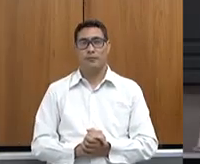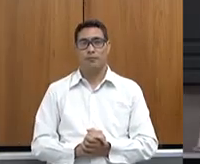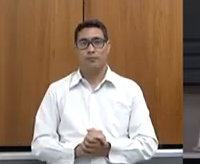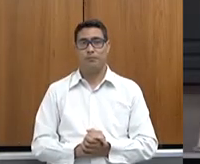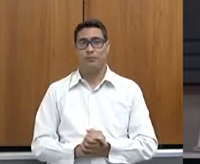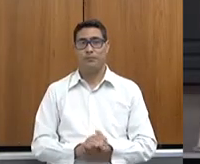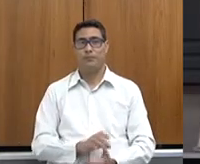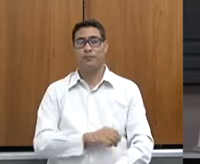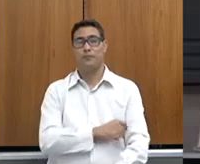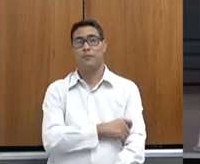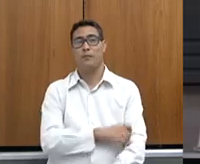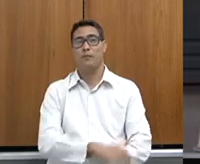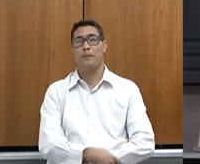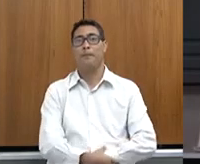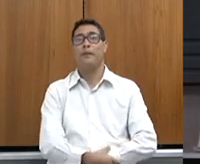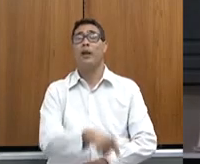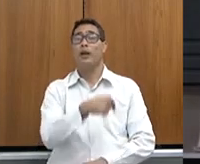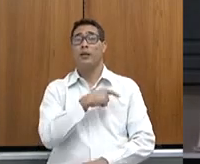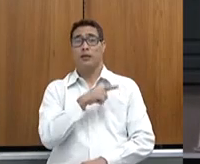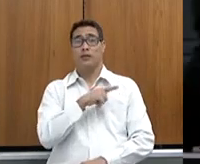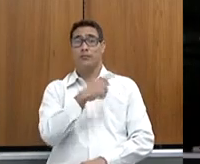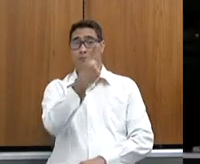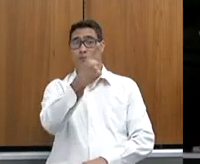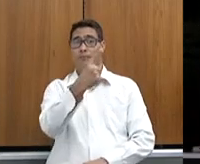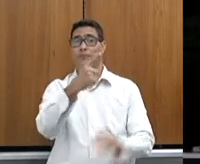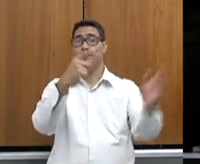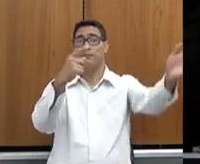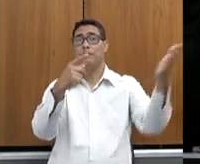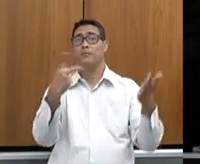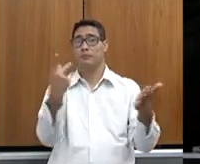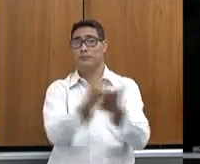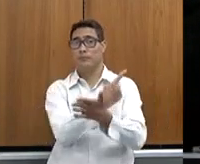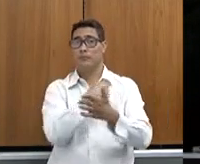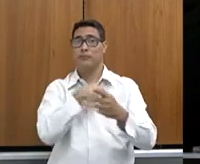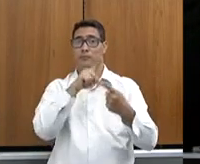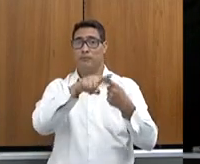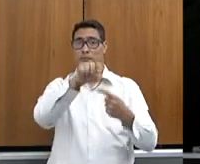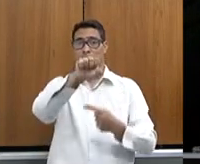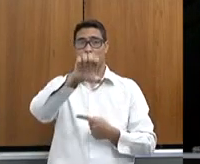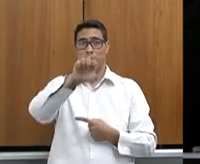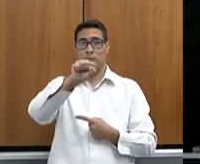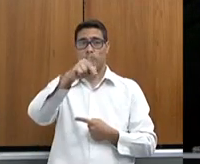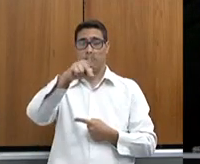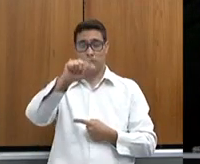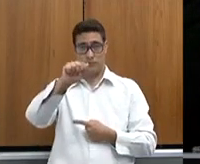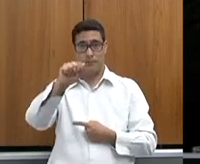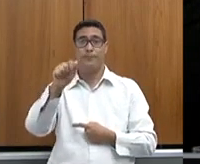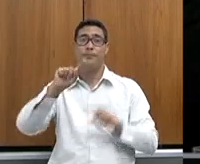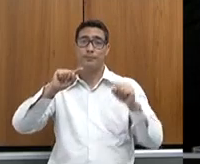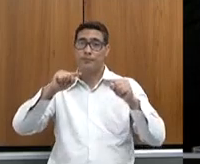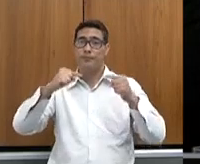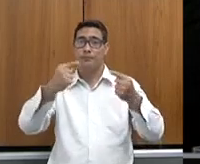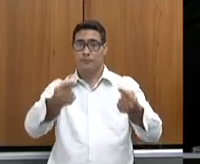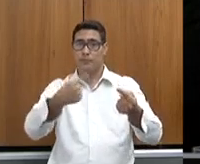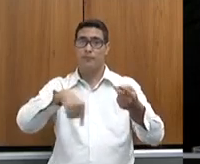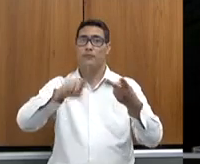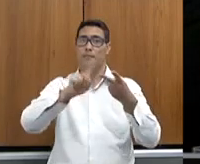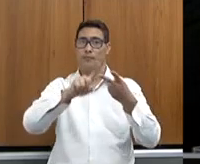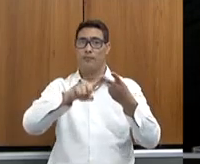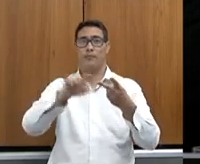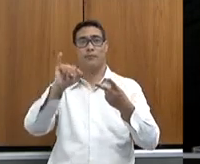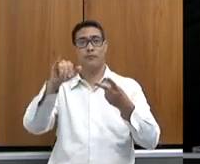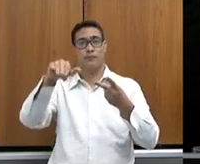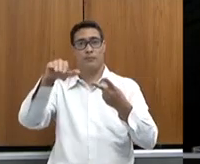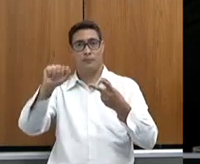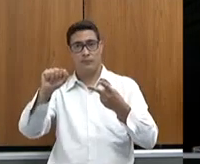aqui nós vamos colocar em destaque as ações da Secretaria da Agricultura, inicialmente, depois em destaque as ações do IMA,